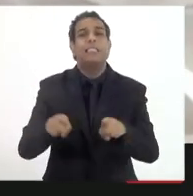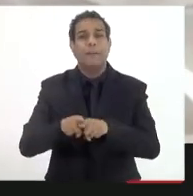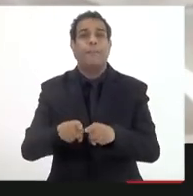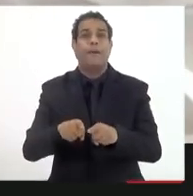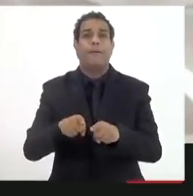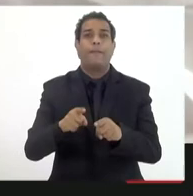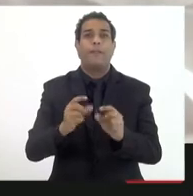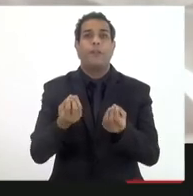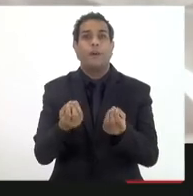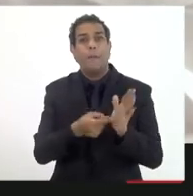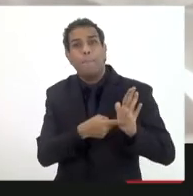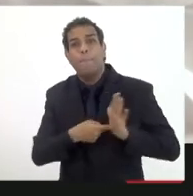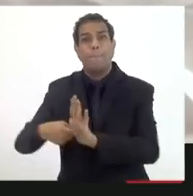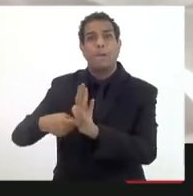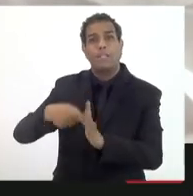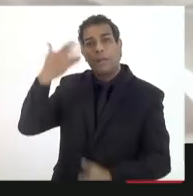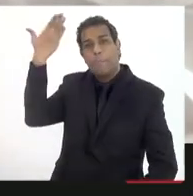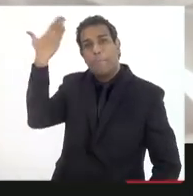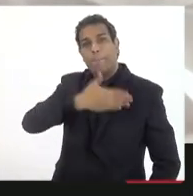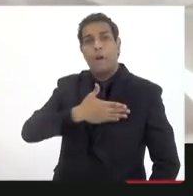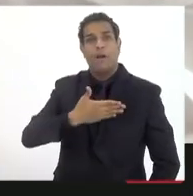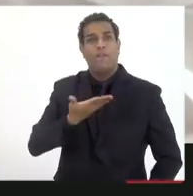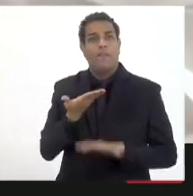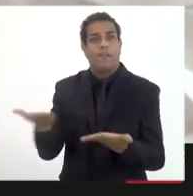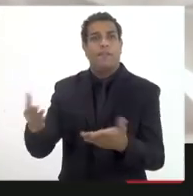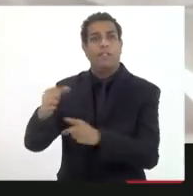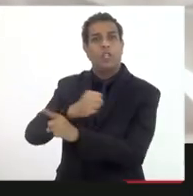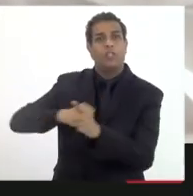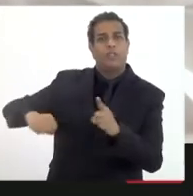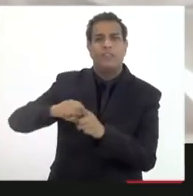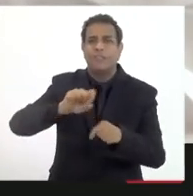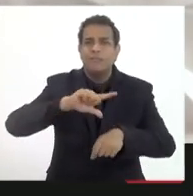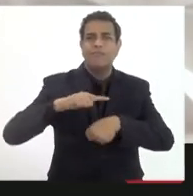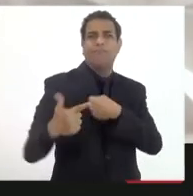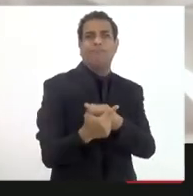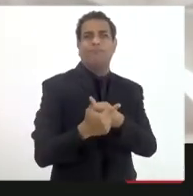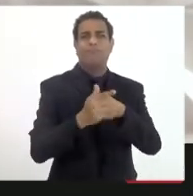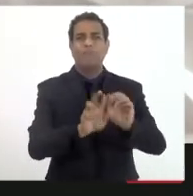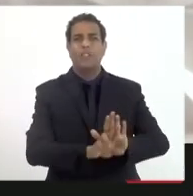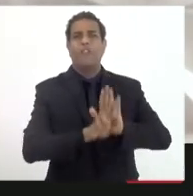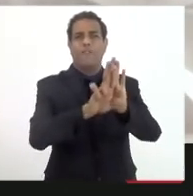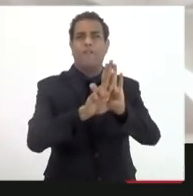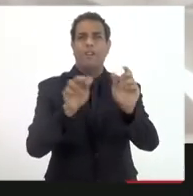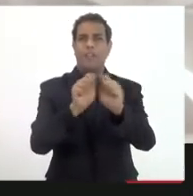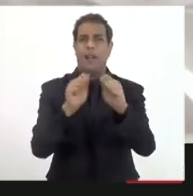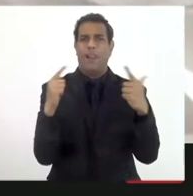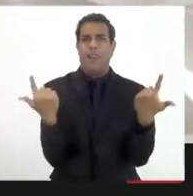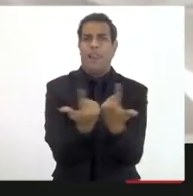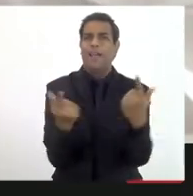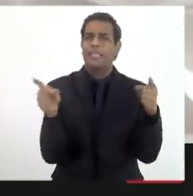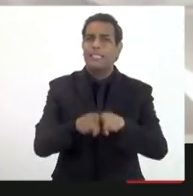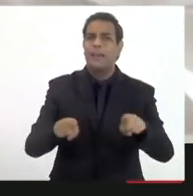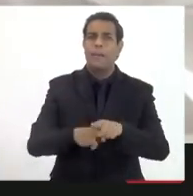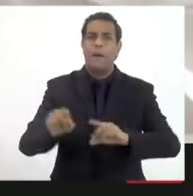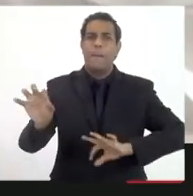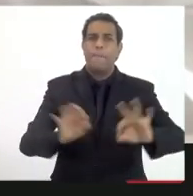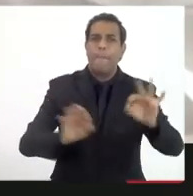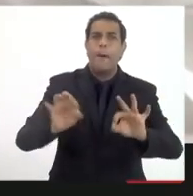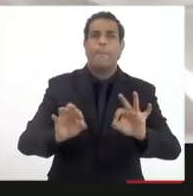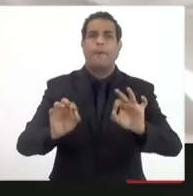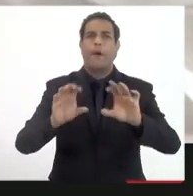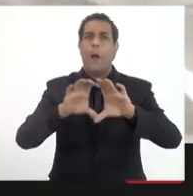contas à sociedade civil. E acho que esse pode ser um papel do representante da Alerje, de produzir audiências